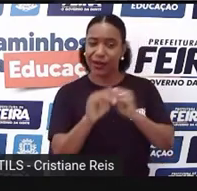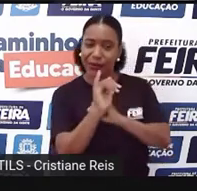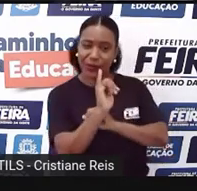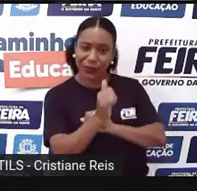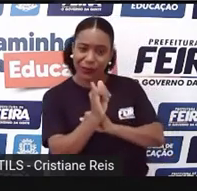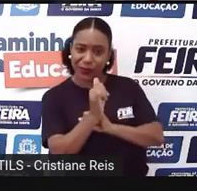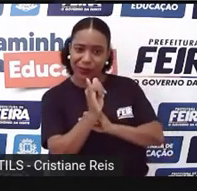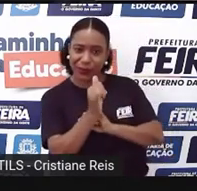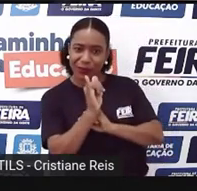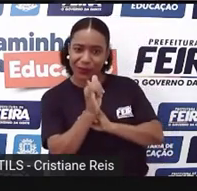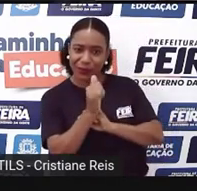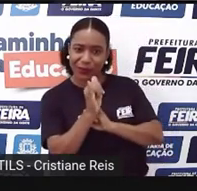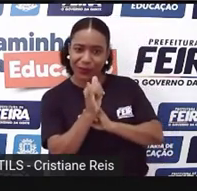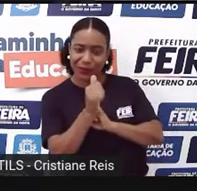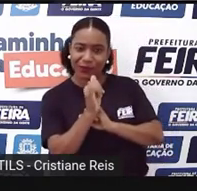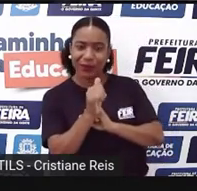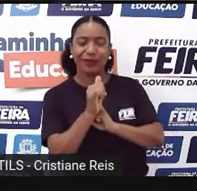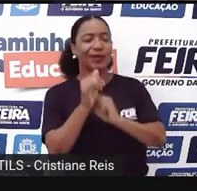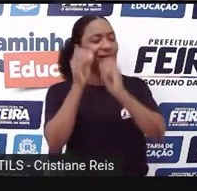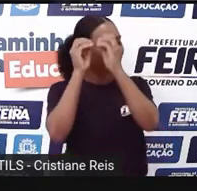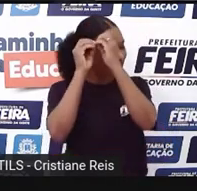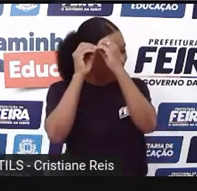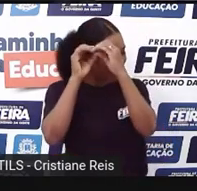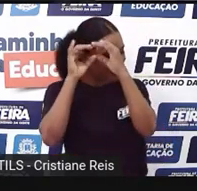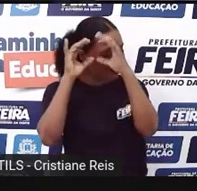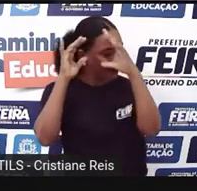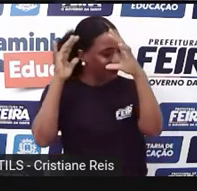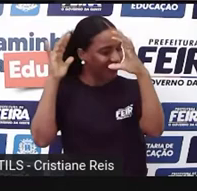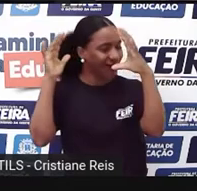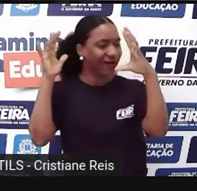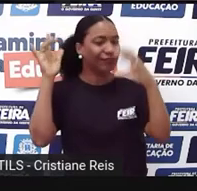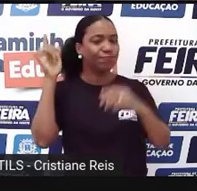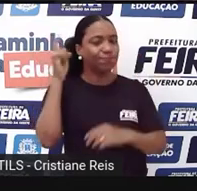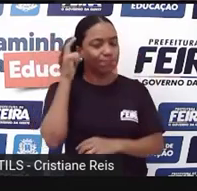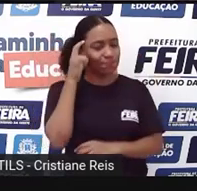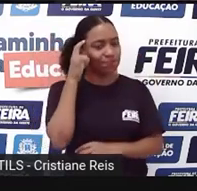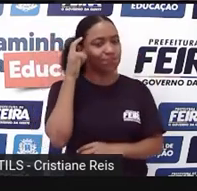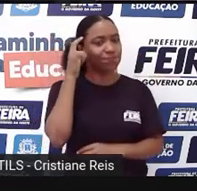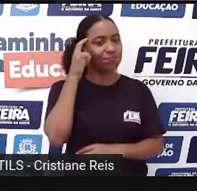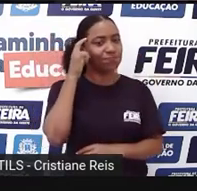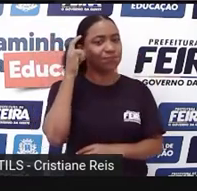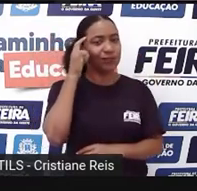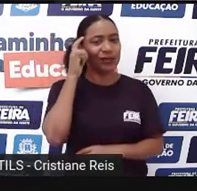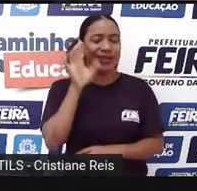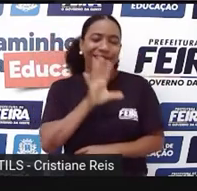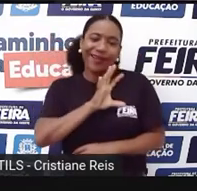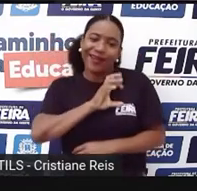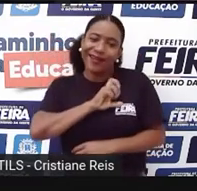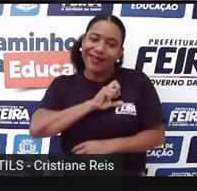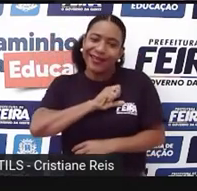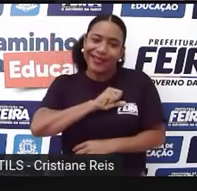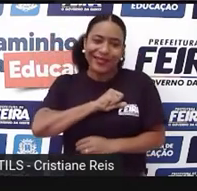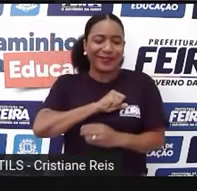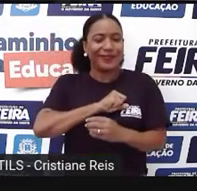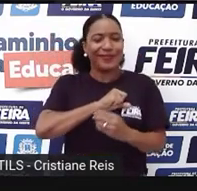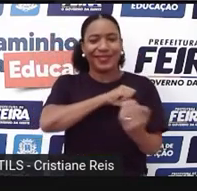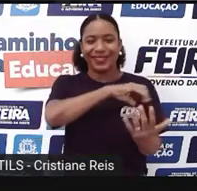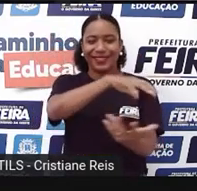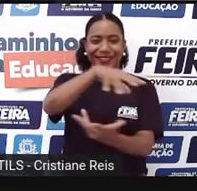torna um pouco mais consciente e um pouco mais apaixonado pelo mundo ao seu redor.